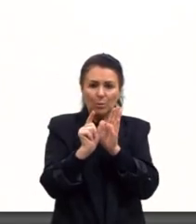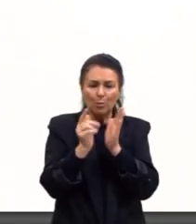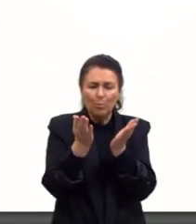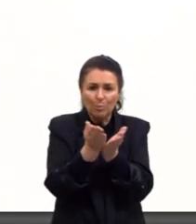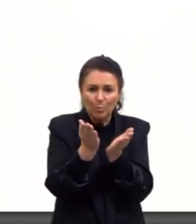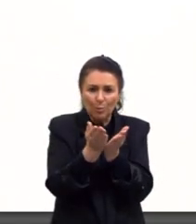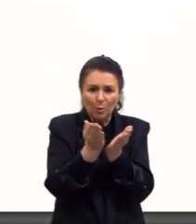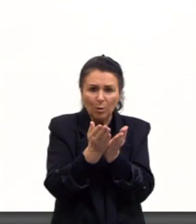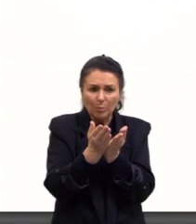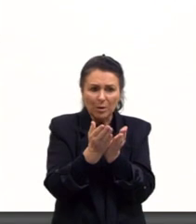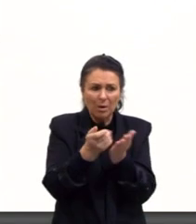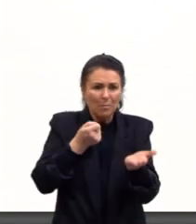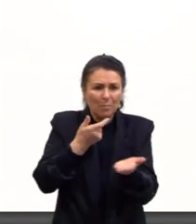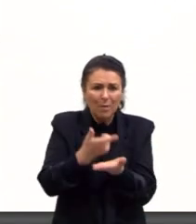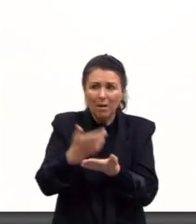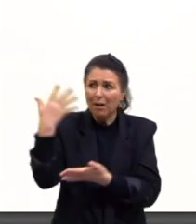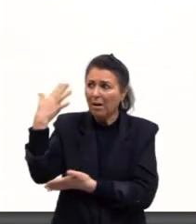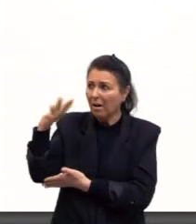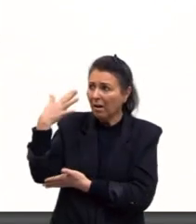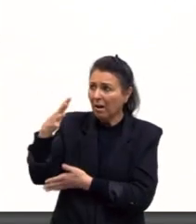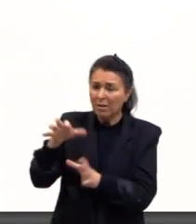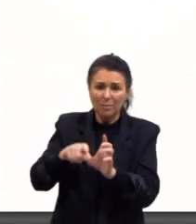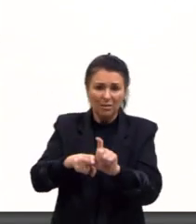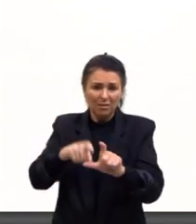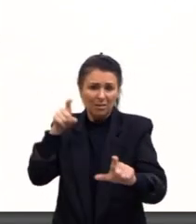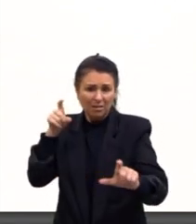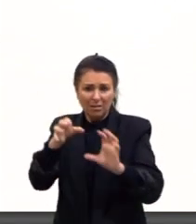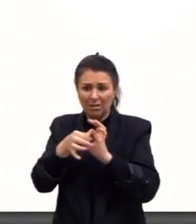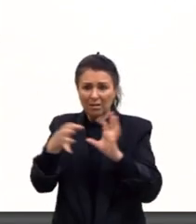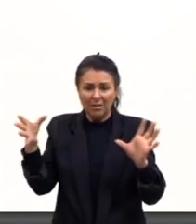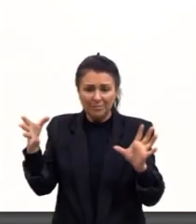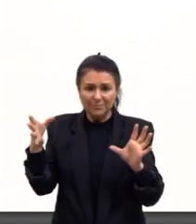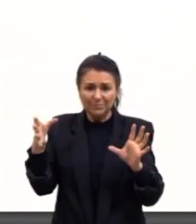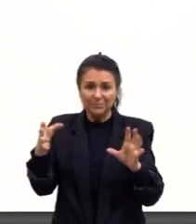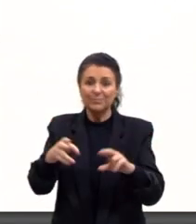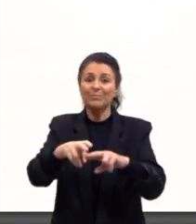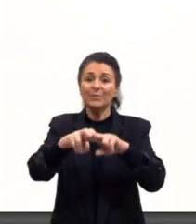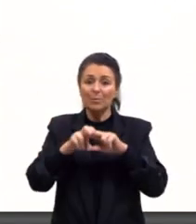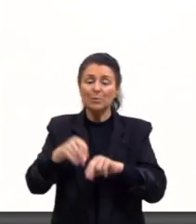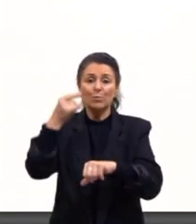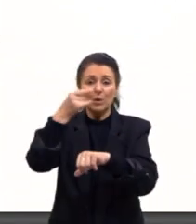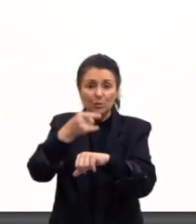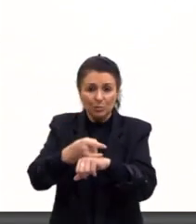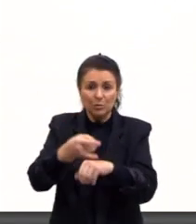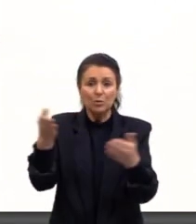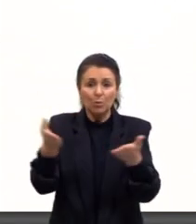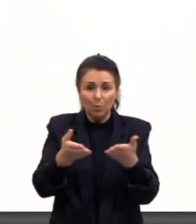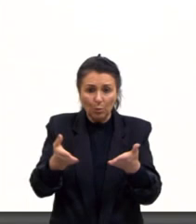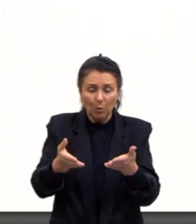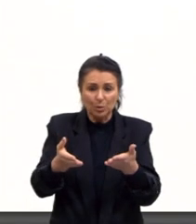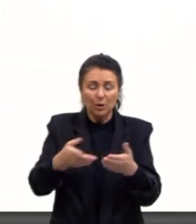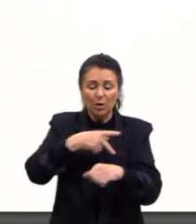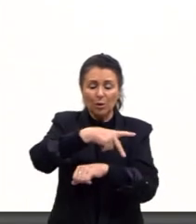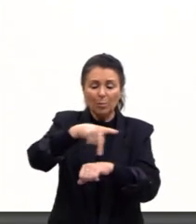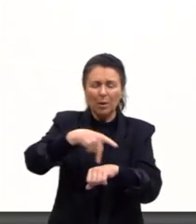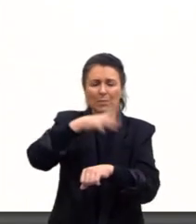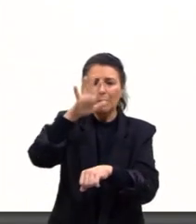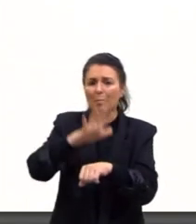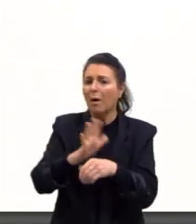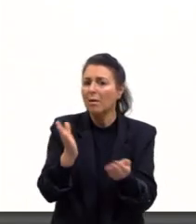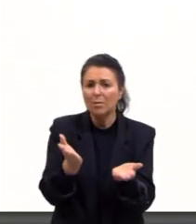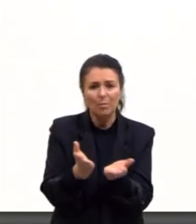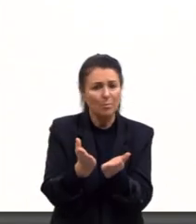indenização que eles tiveram que pagar, ela contribui muito para o fato do Haiti ser, hoje em dia, considerado o país mais pobre da América.